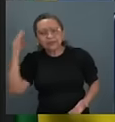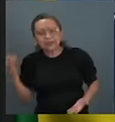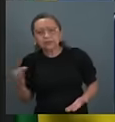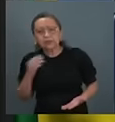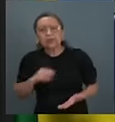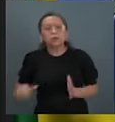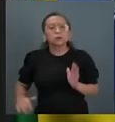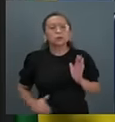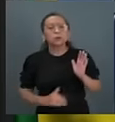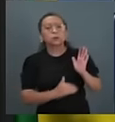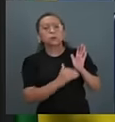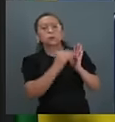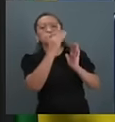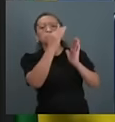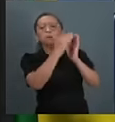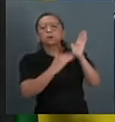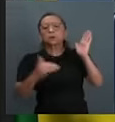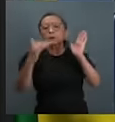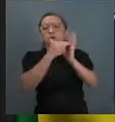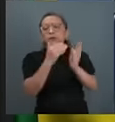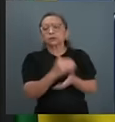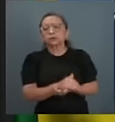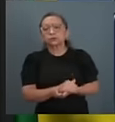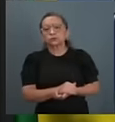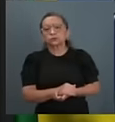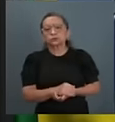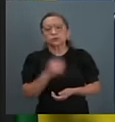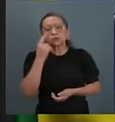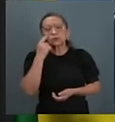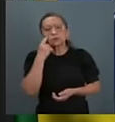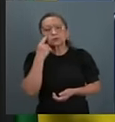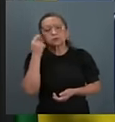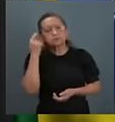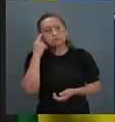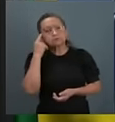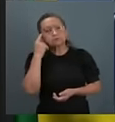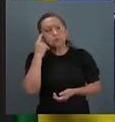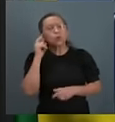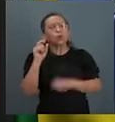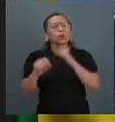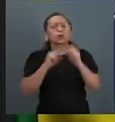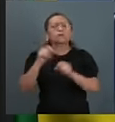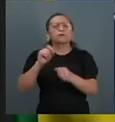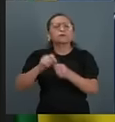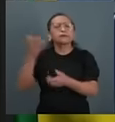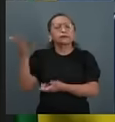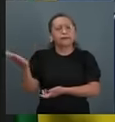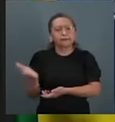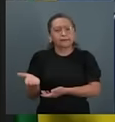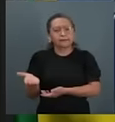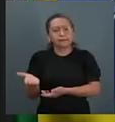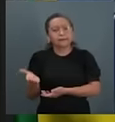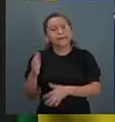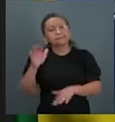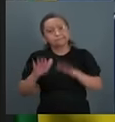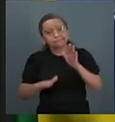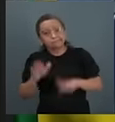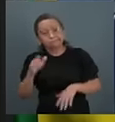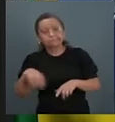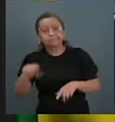Subiu a rampa do Palácio do Planalto e eu aqui fico pensando, o que ele foi fazer por lá? Talvez?